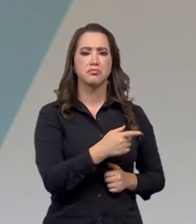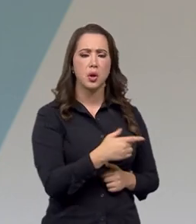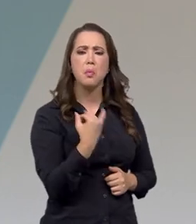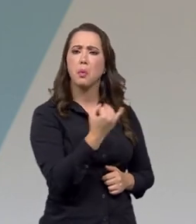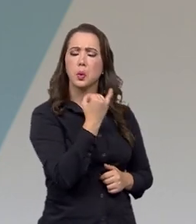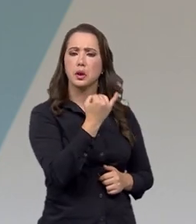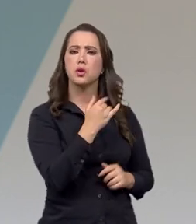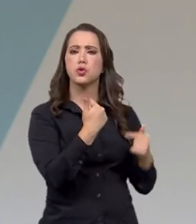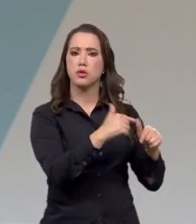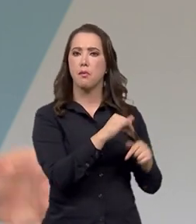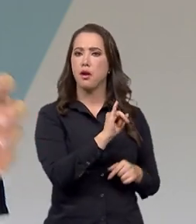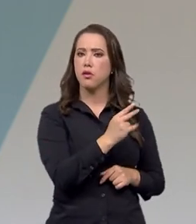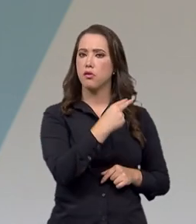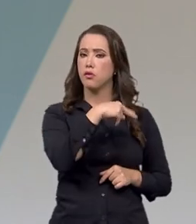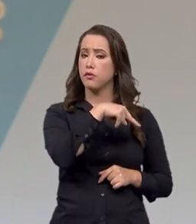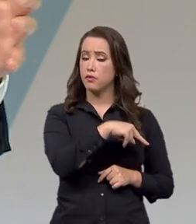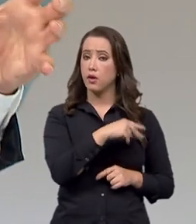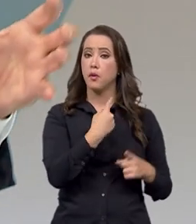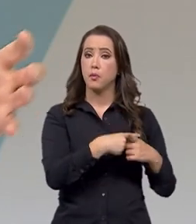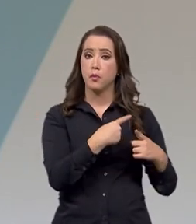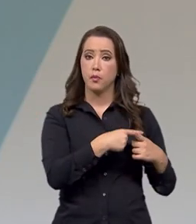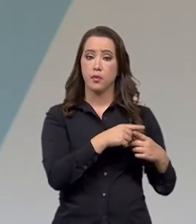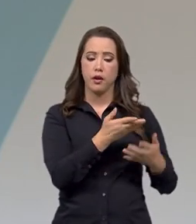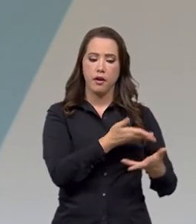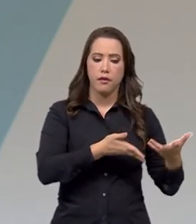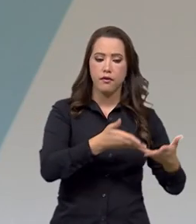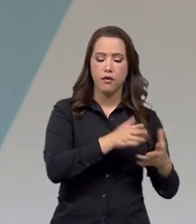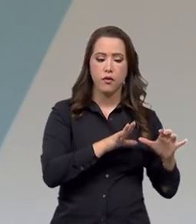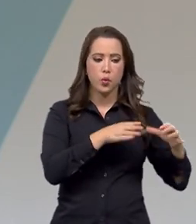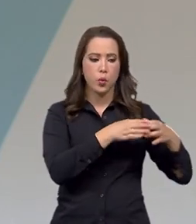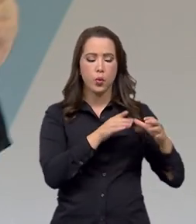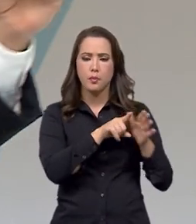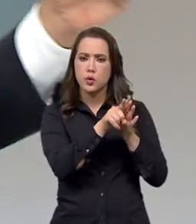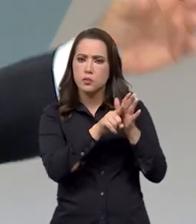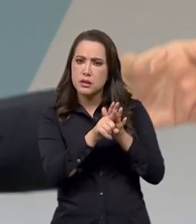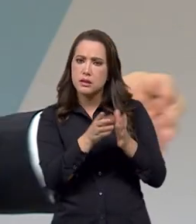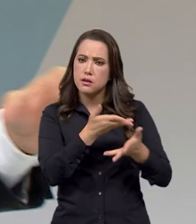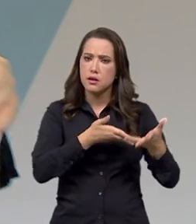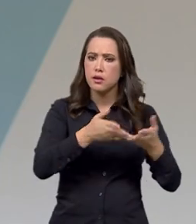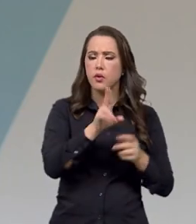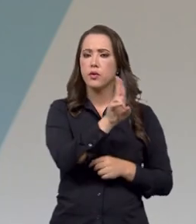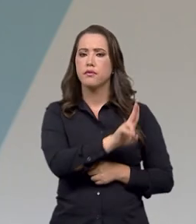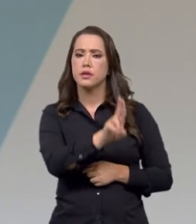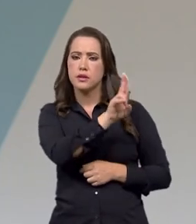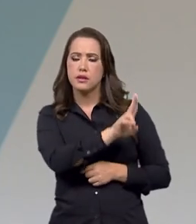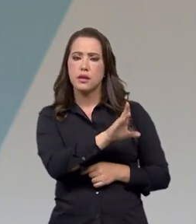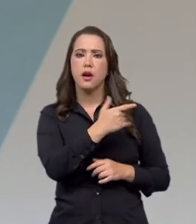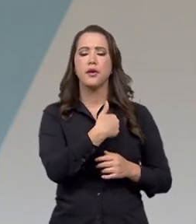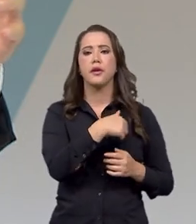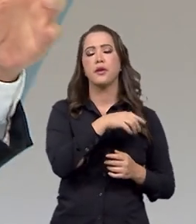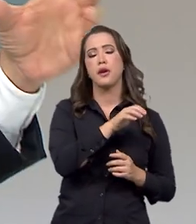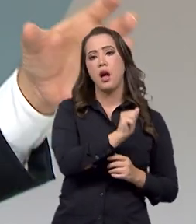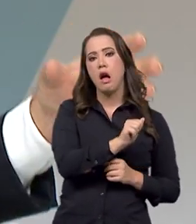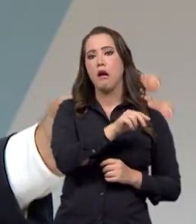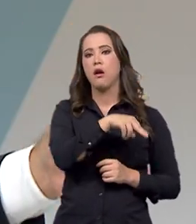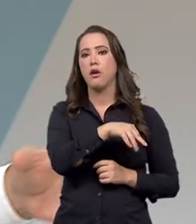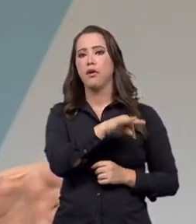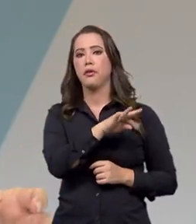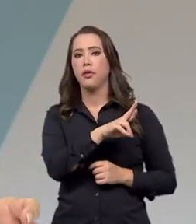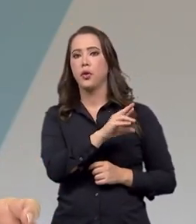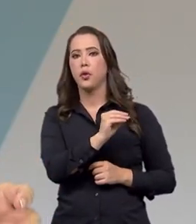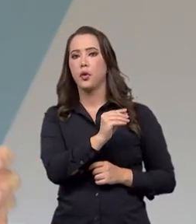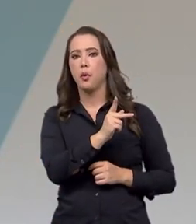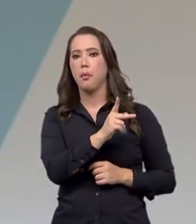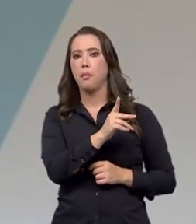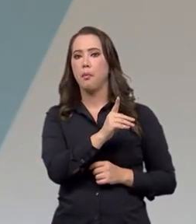no trabalho do IFAM, porque ele envolve uma rede de pesquisadores, né? São universidades, são antropólogos, são